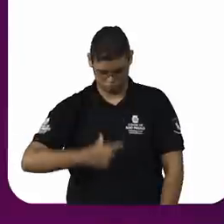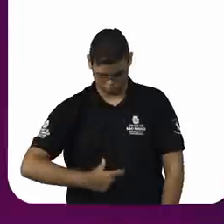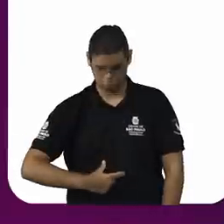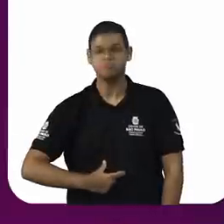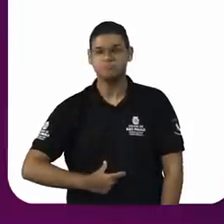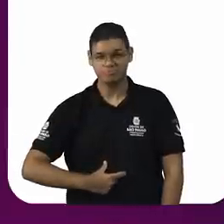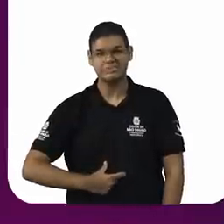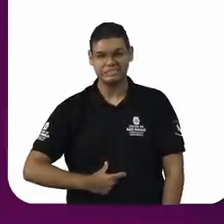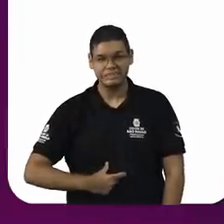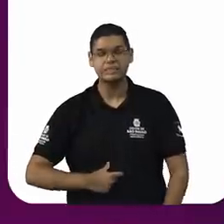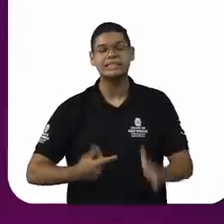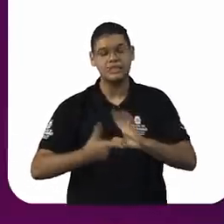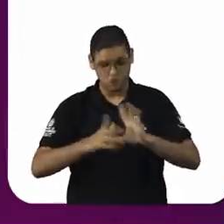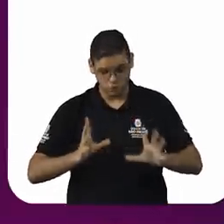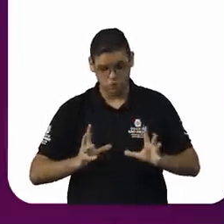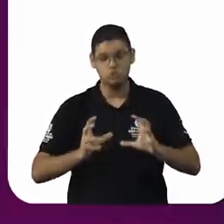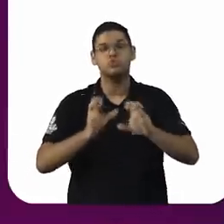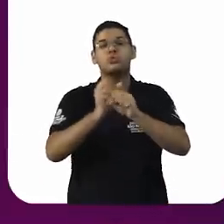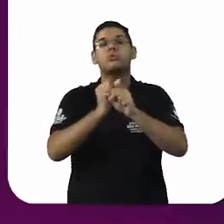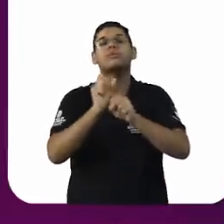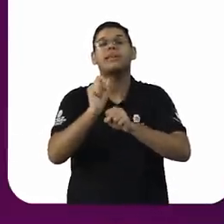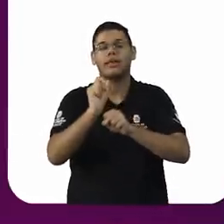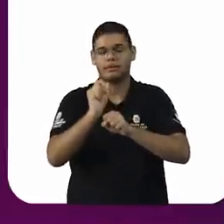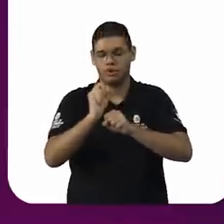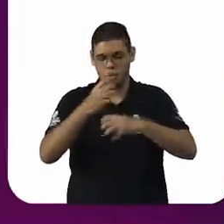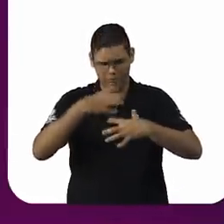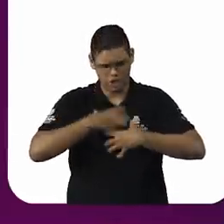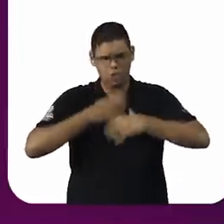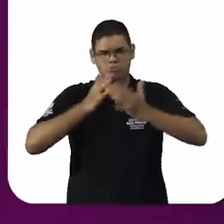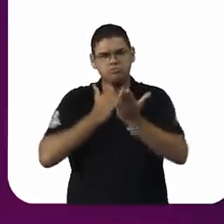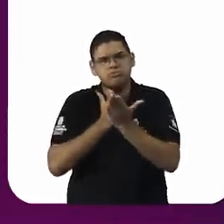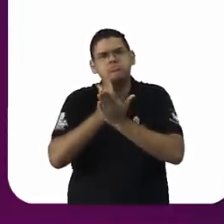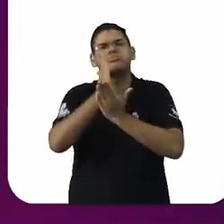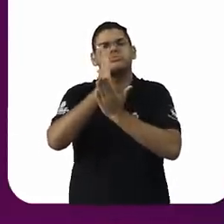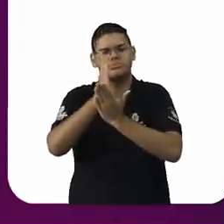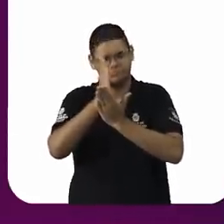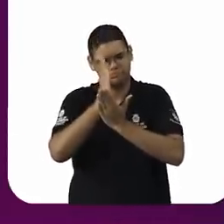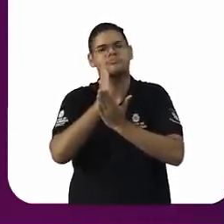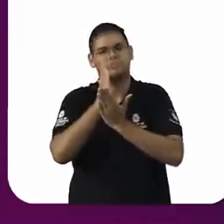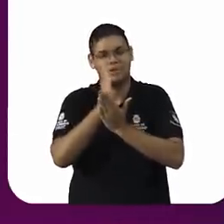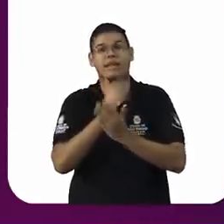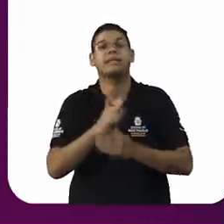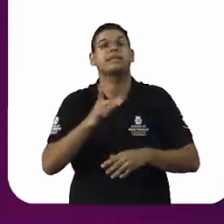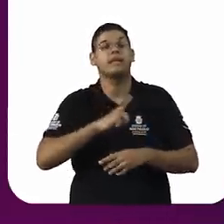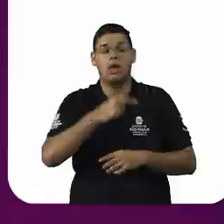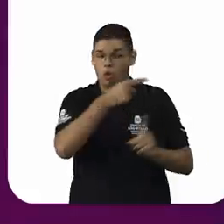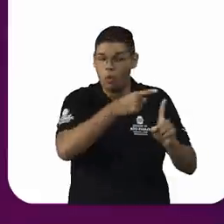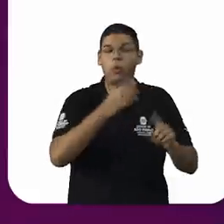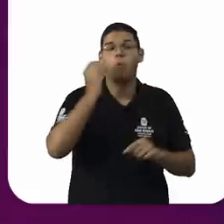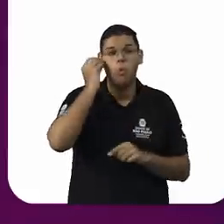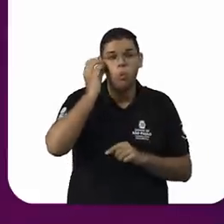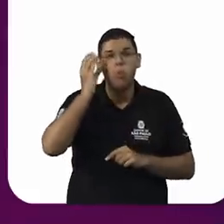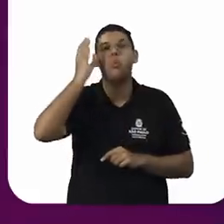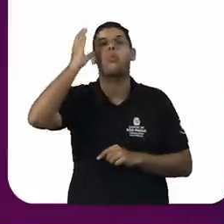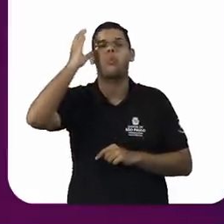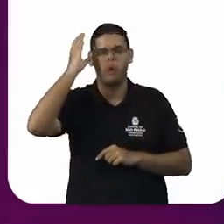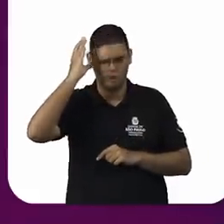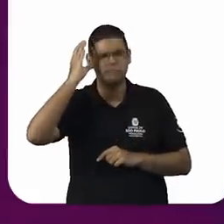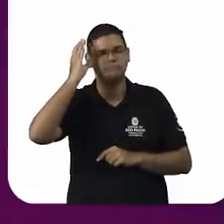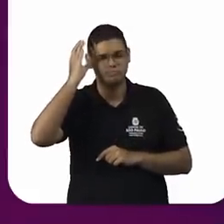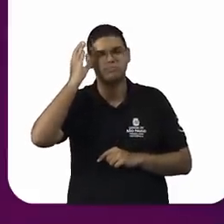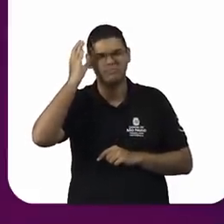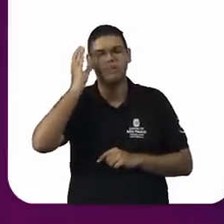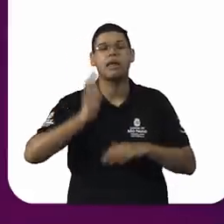do interlocutor que pressupõe que tem uma capacidade intelectual superior às mulheres em relação a qualquer